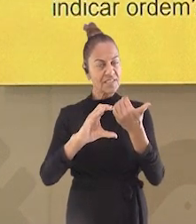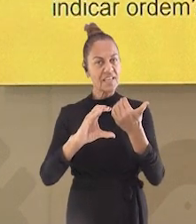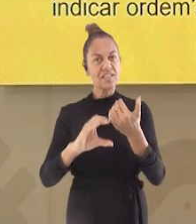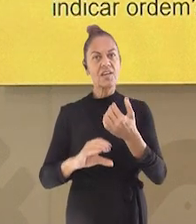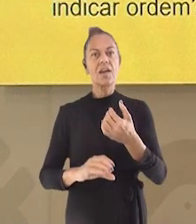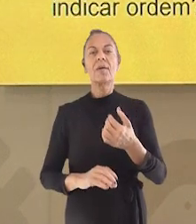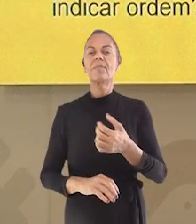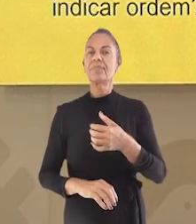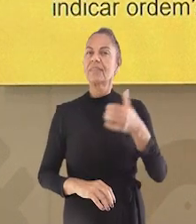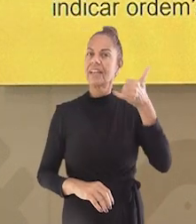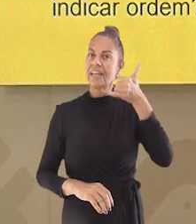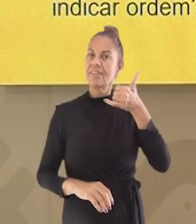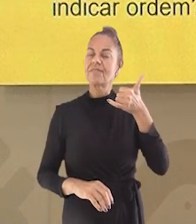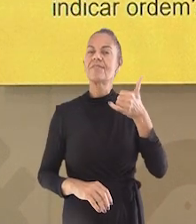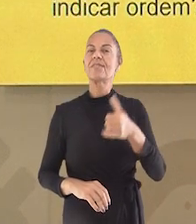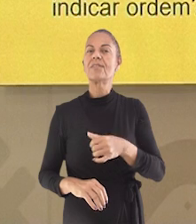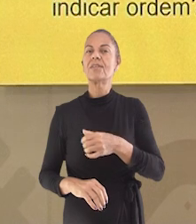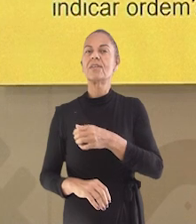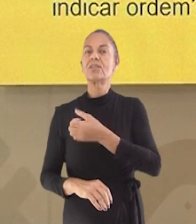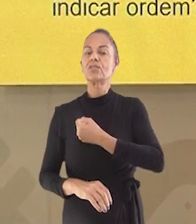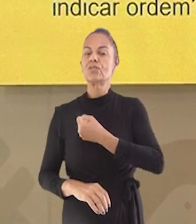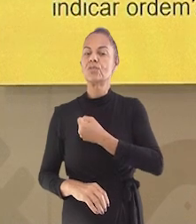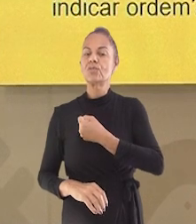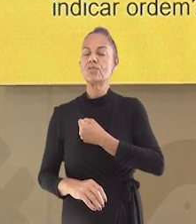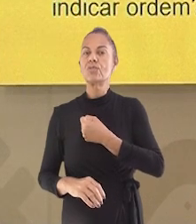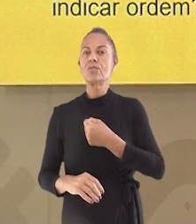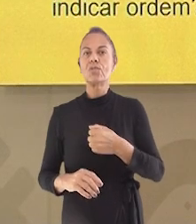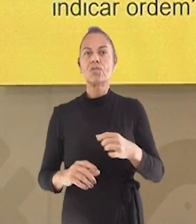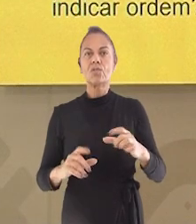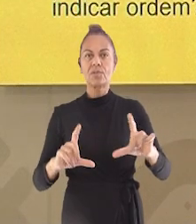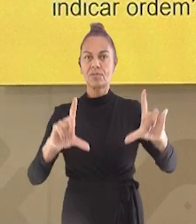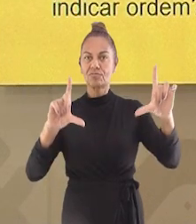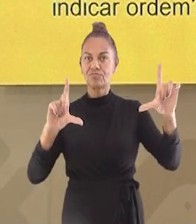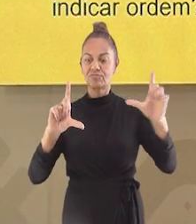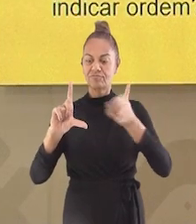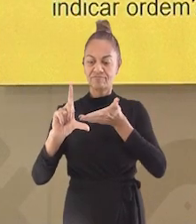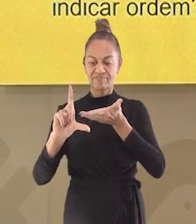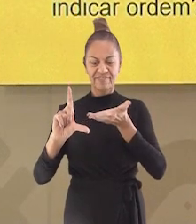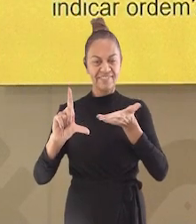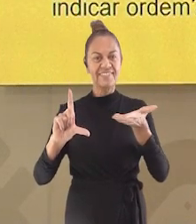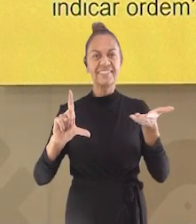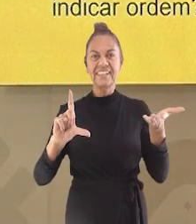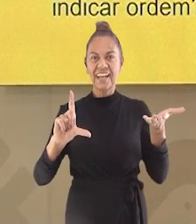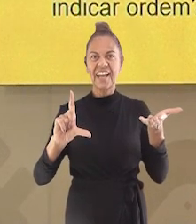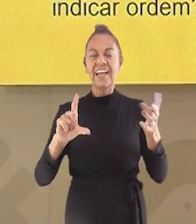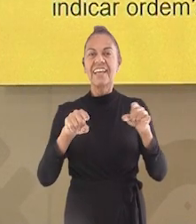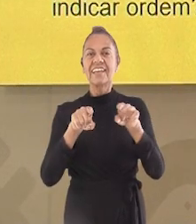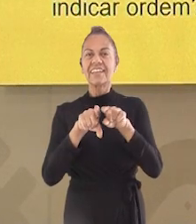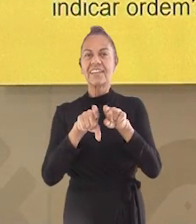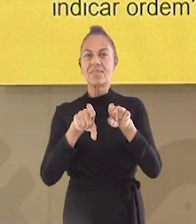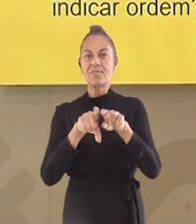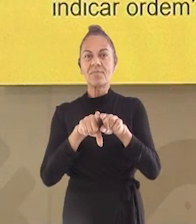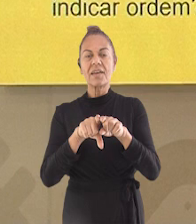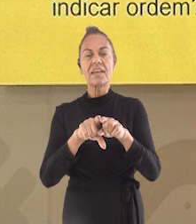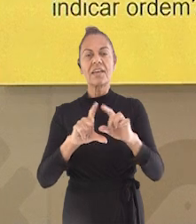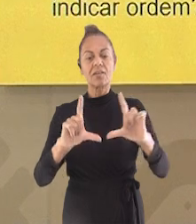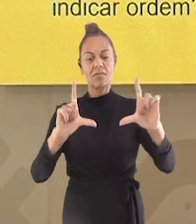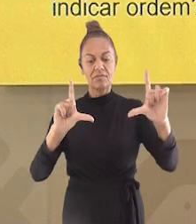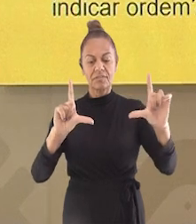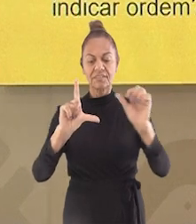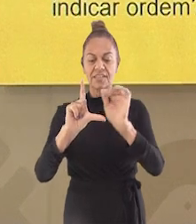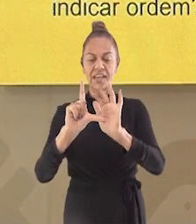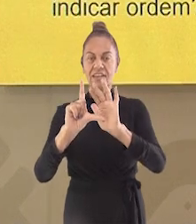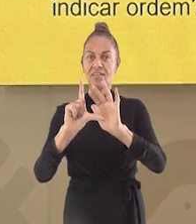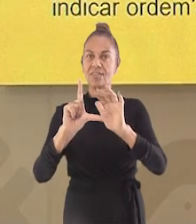27996610143 e também apontar o seu celular para o QR Code